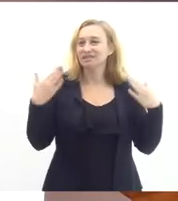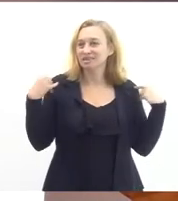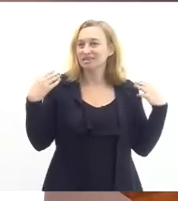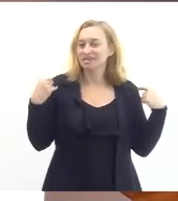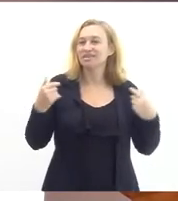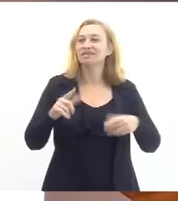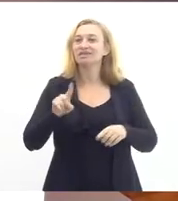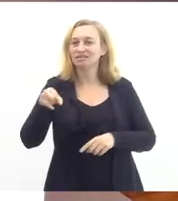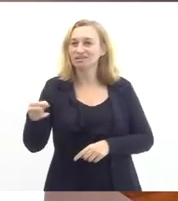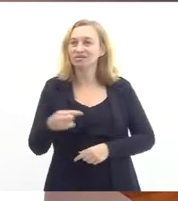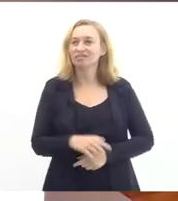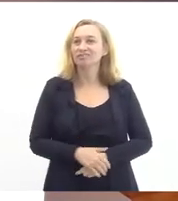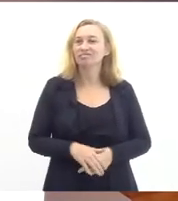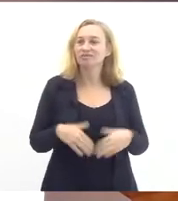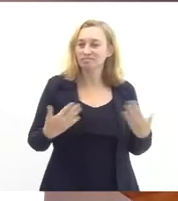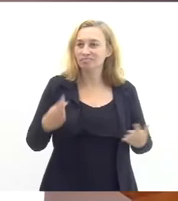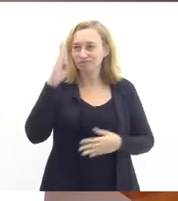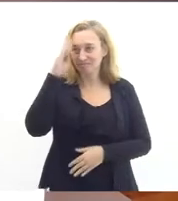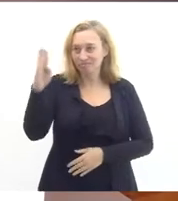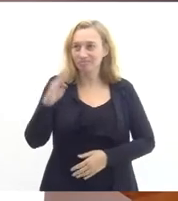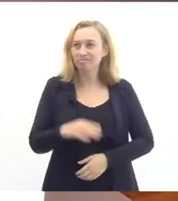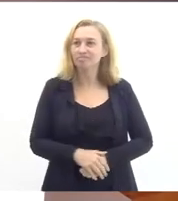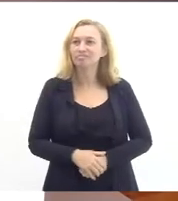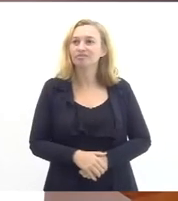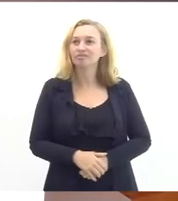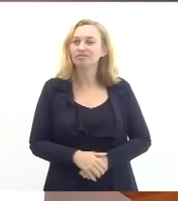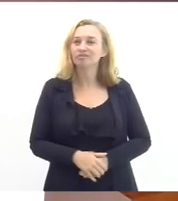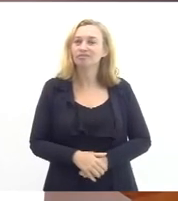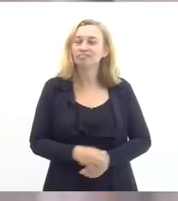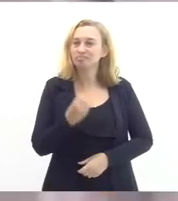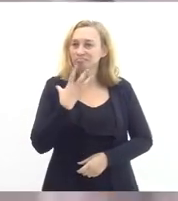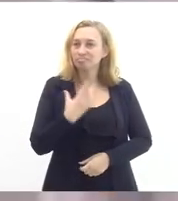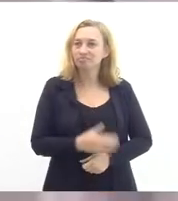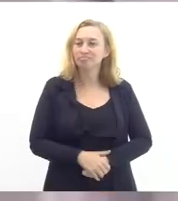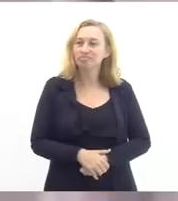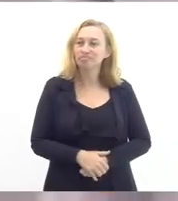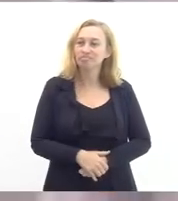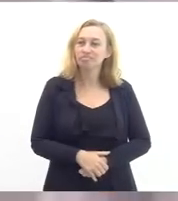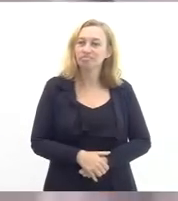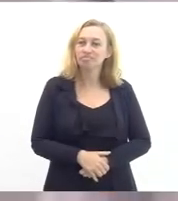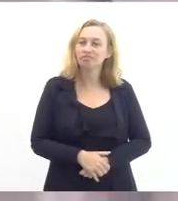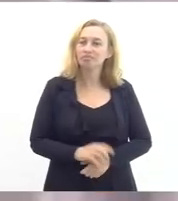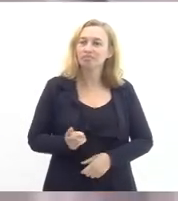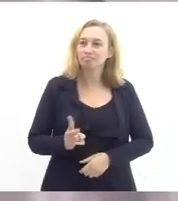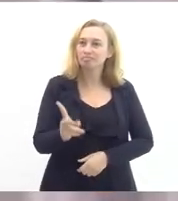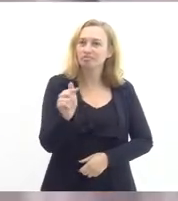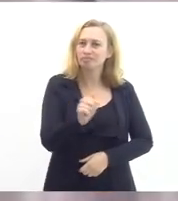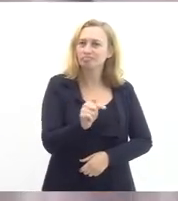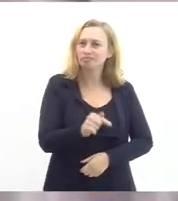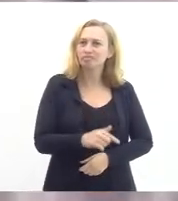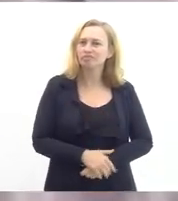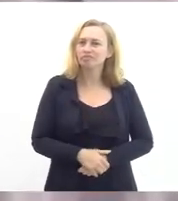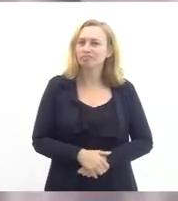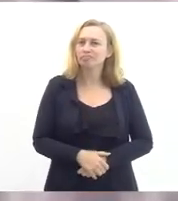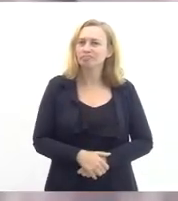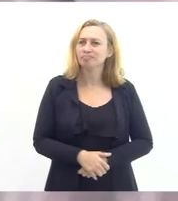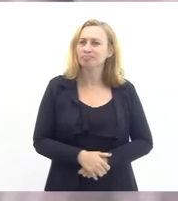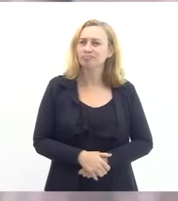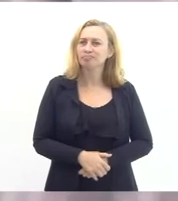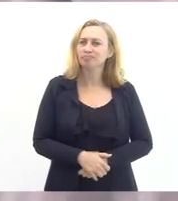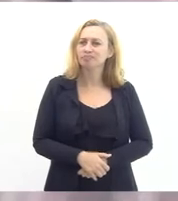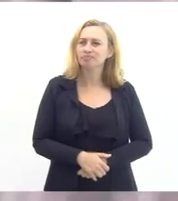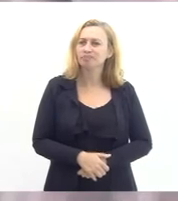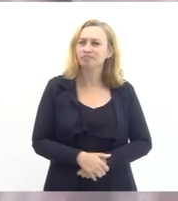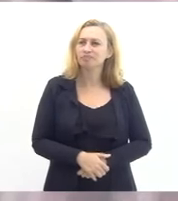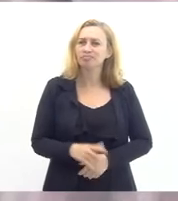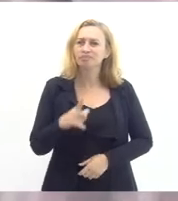e etc então fundamental bom a gente continua aqui com esse número aqui que está em aberto